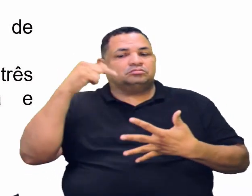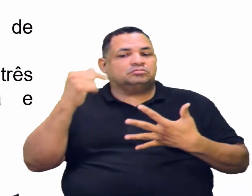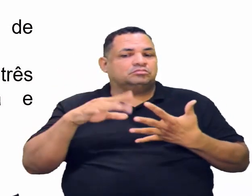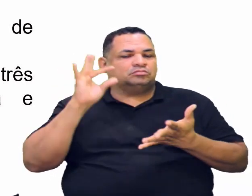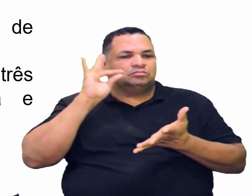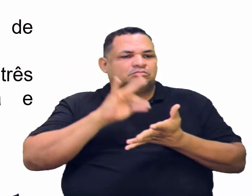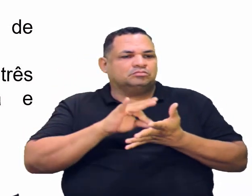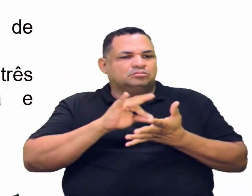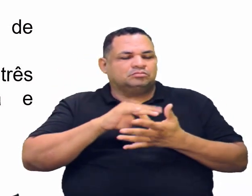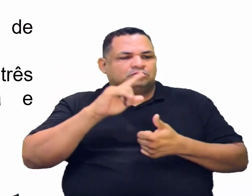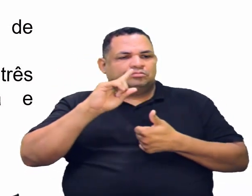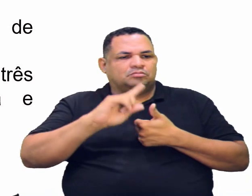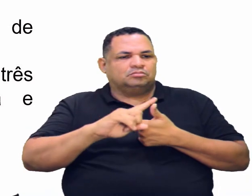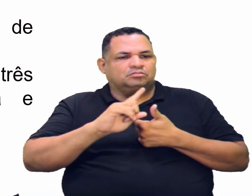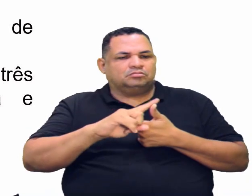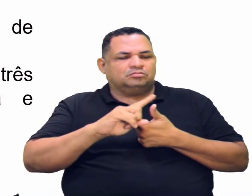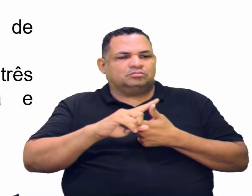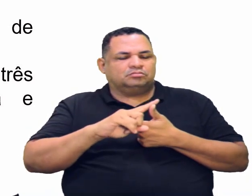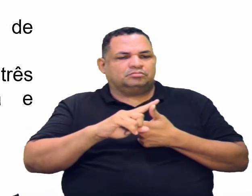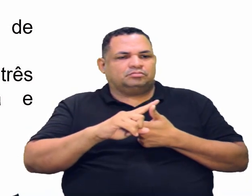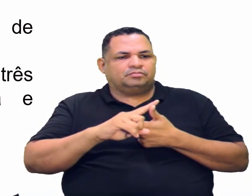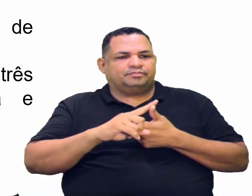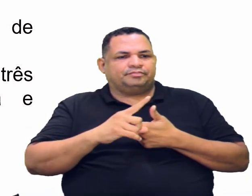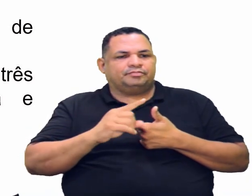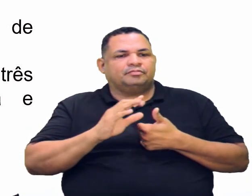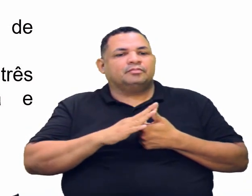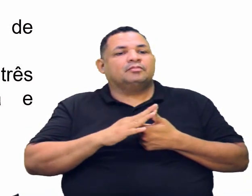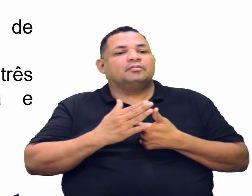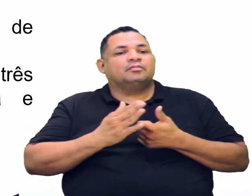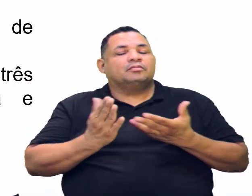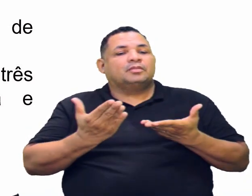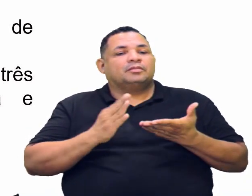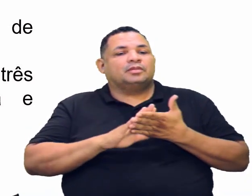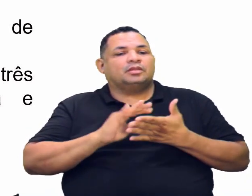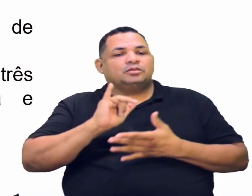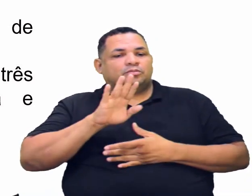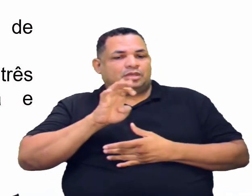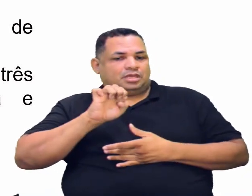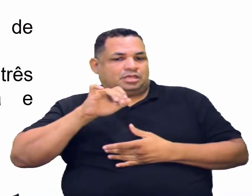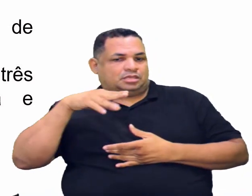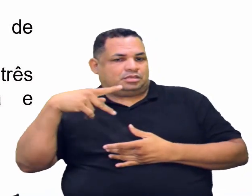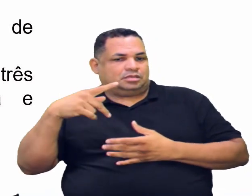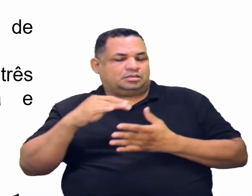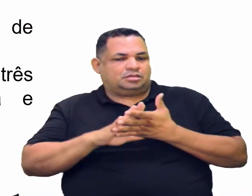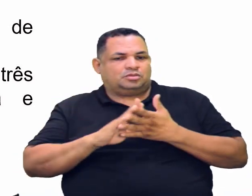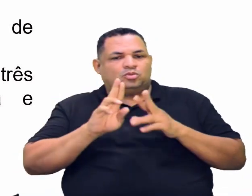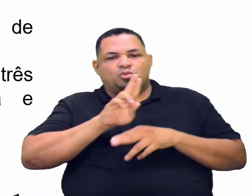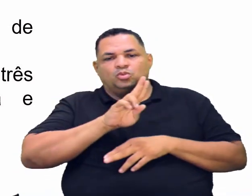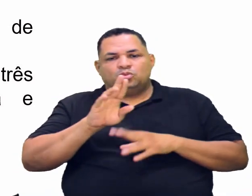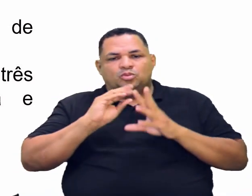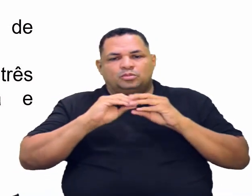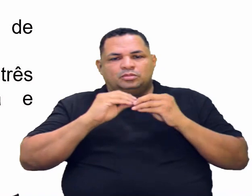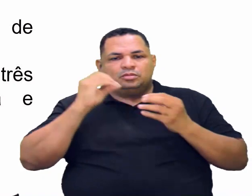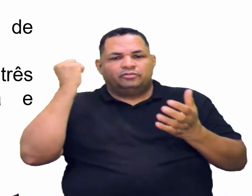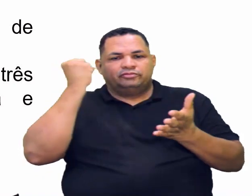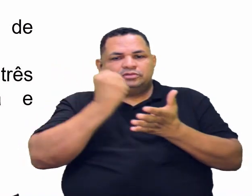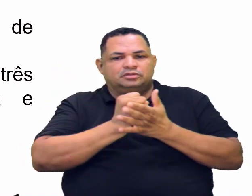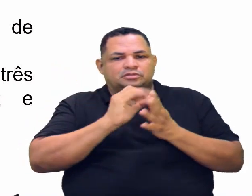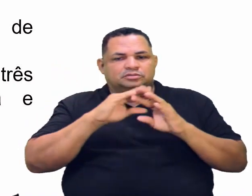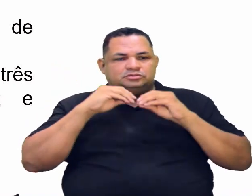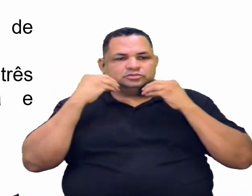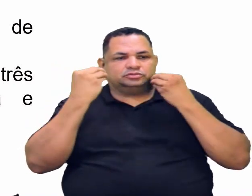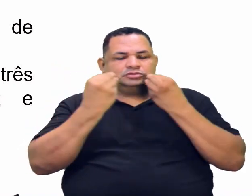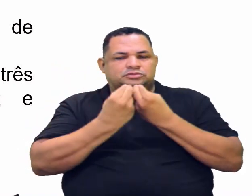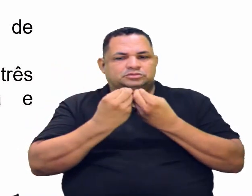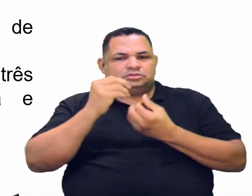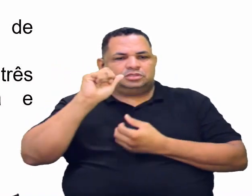afirmativas. Na primeira afirmativa, ele diz o quê? De acordo com a IUPAC, o nome oficial